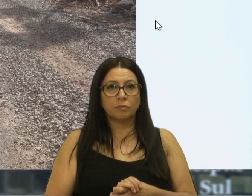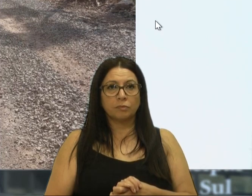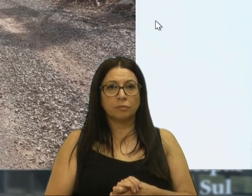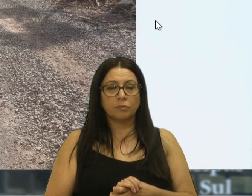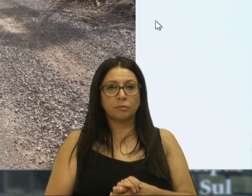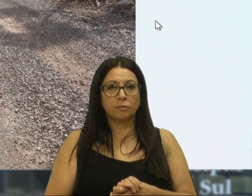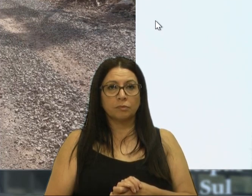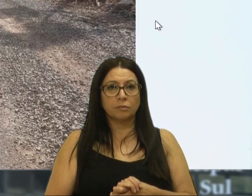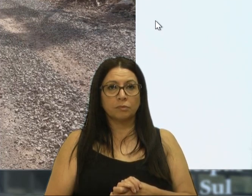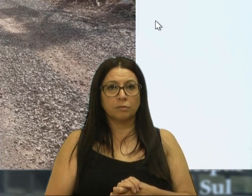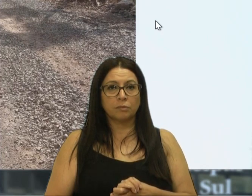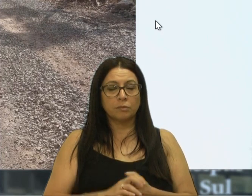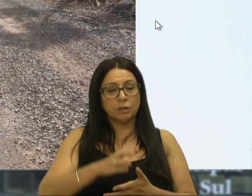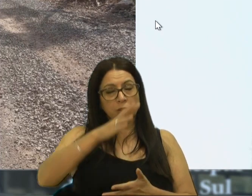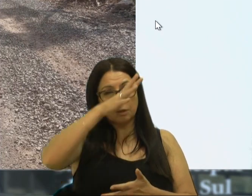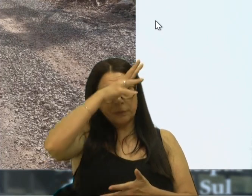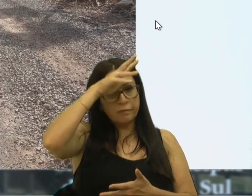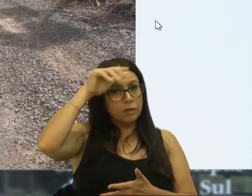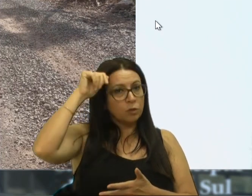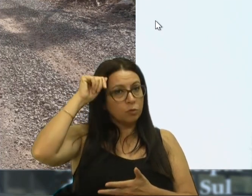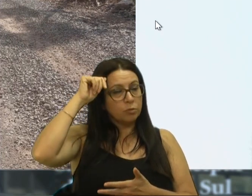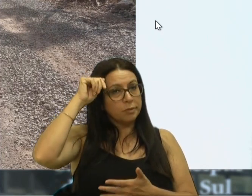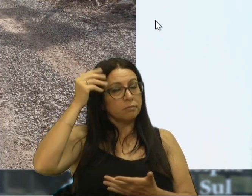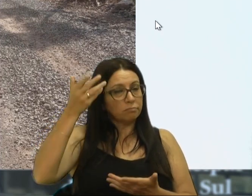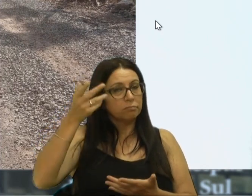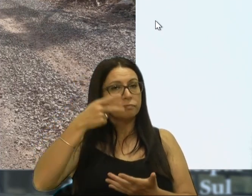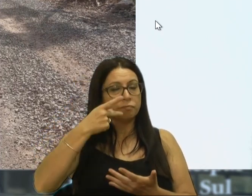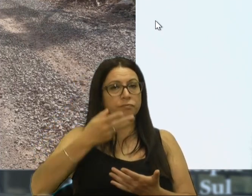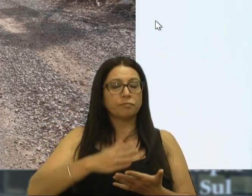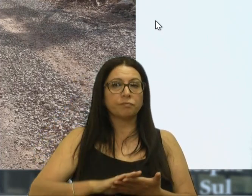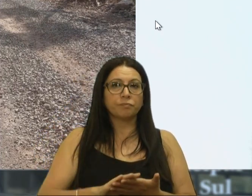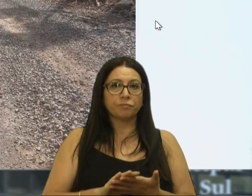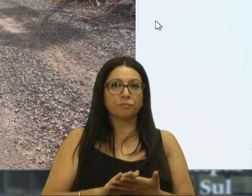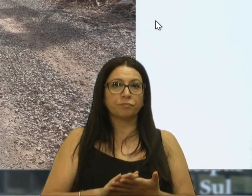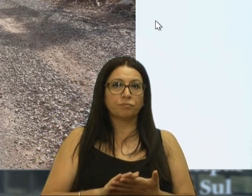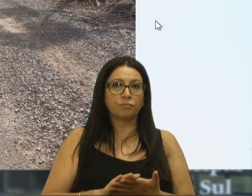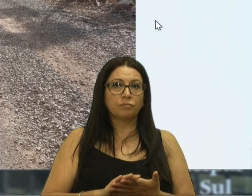E que a prefeitura, segundo a prefeitura, então, já está